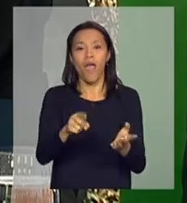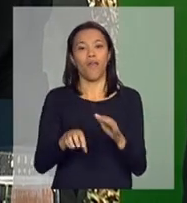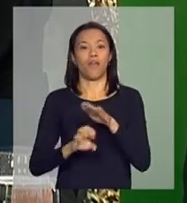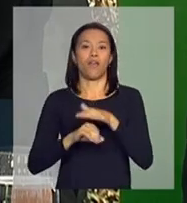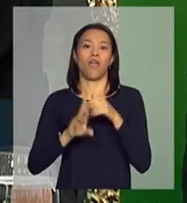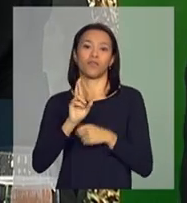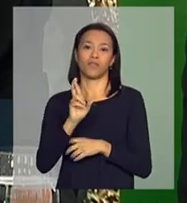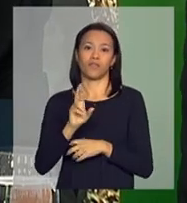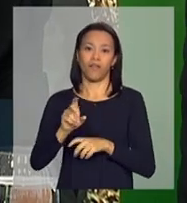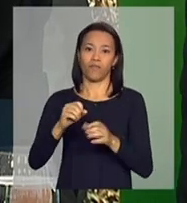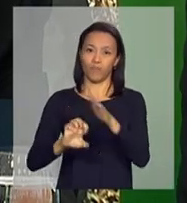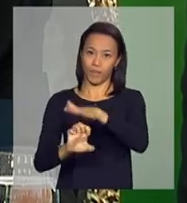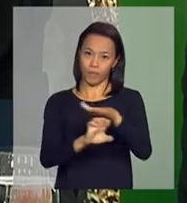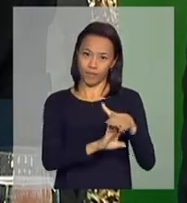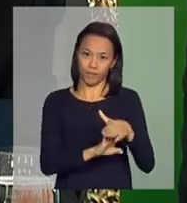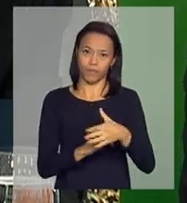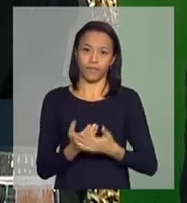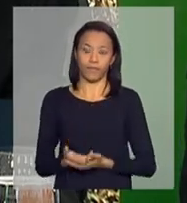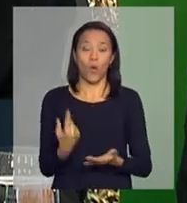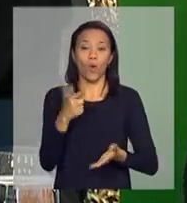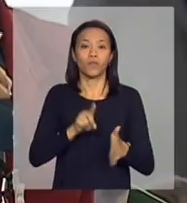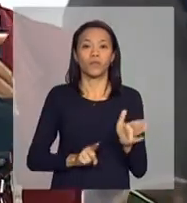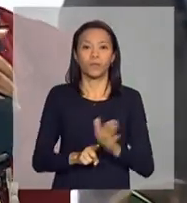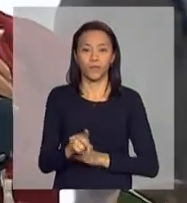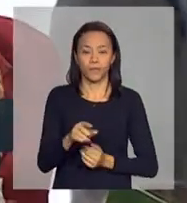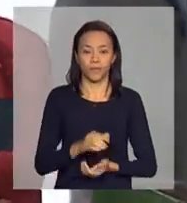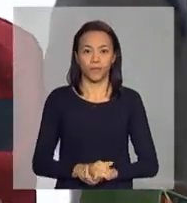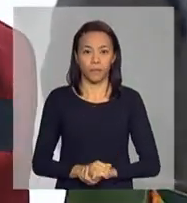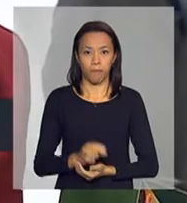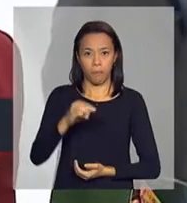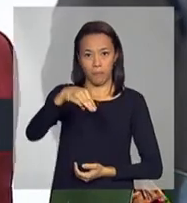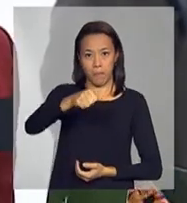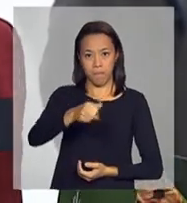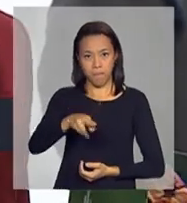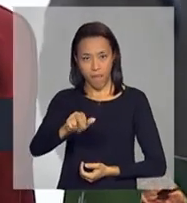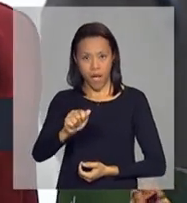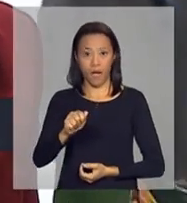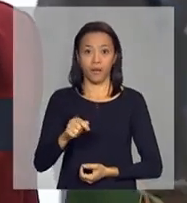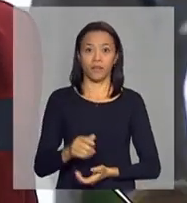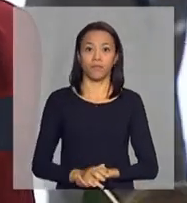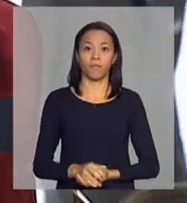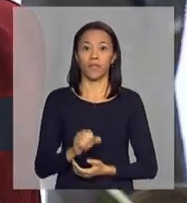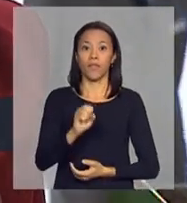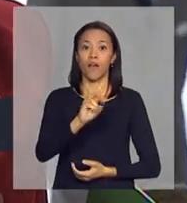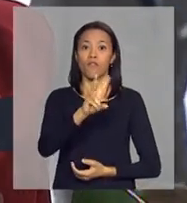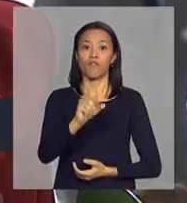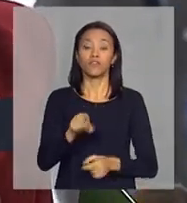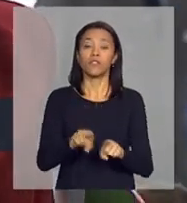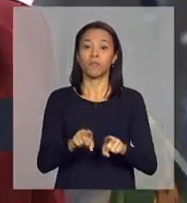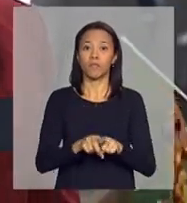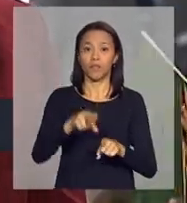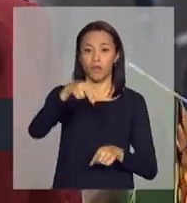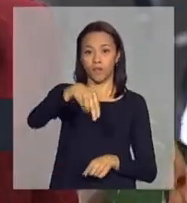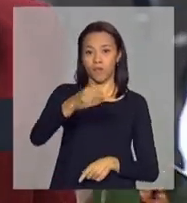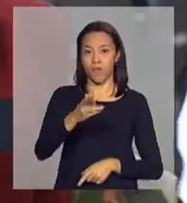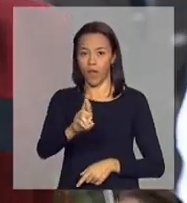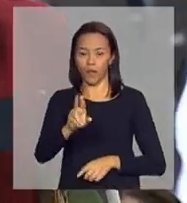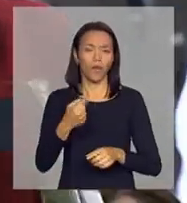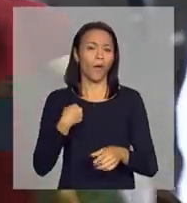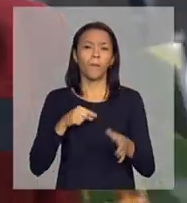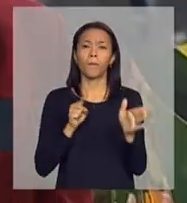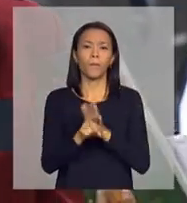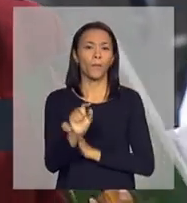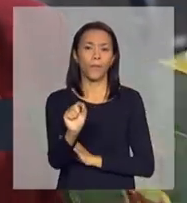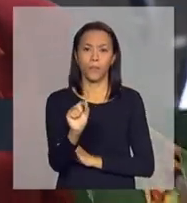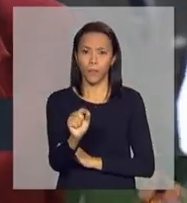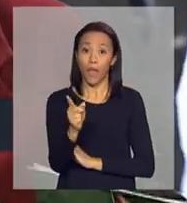Ok. Próxima pergunta. Ministro, Mara Kenupi, da Voz do Brasil, da TVNBR. A minha pergunta seria